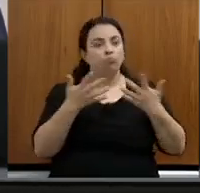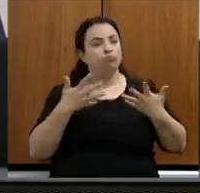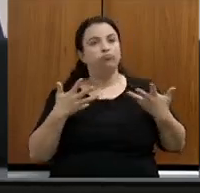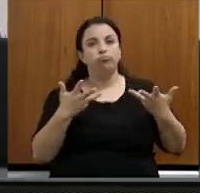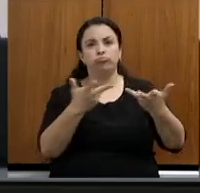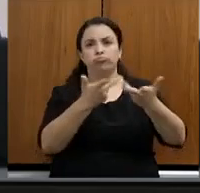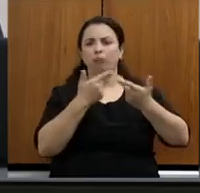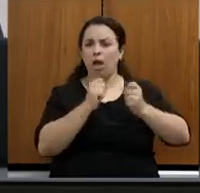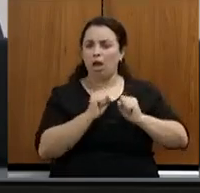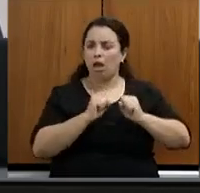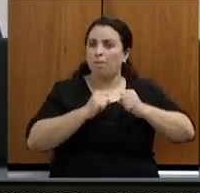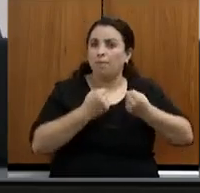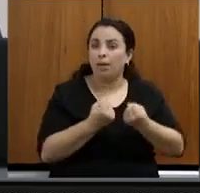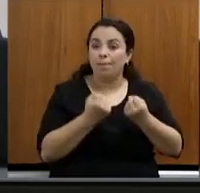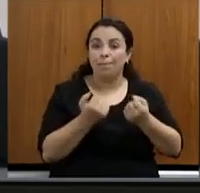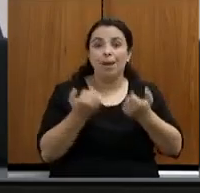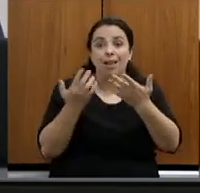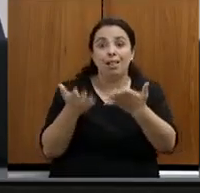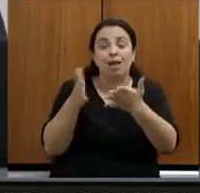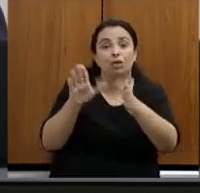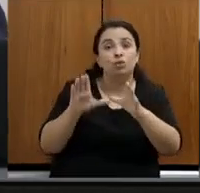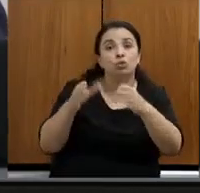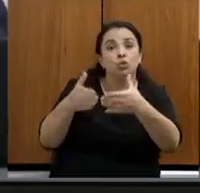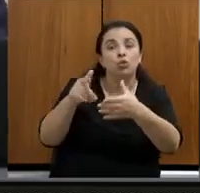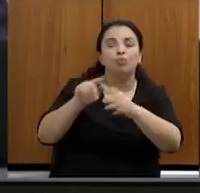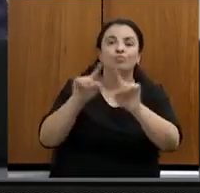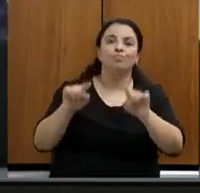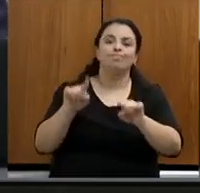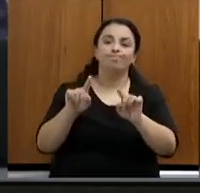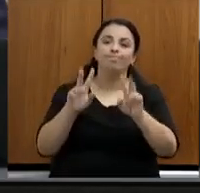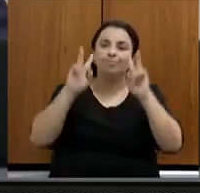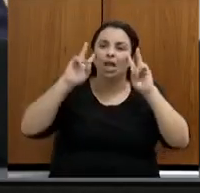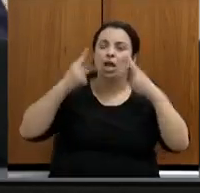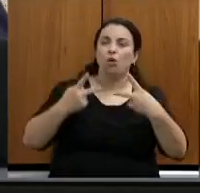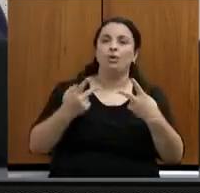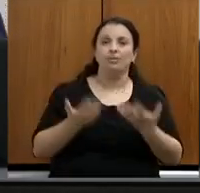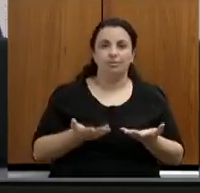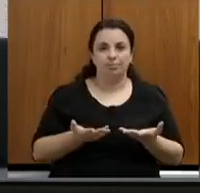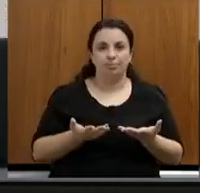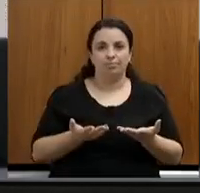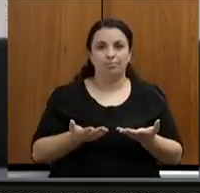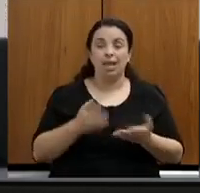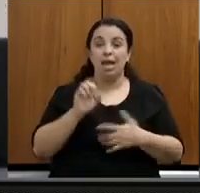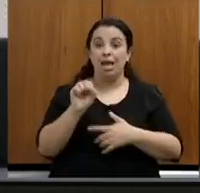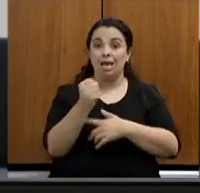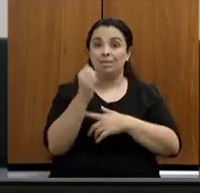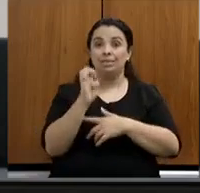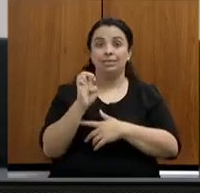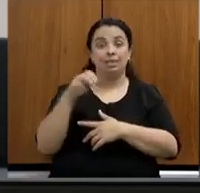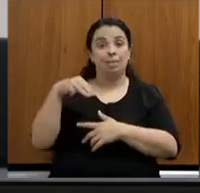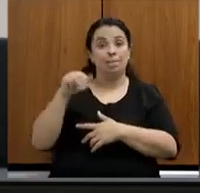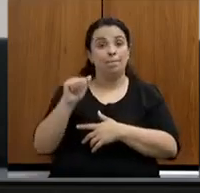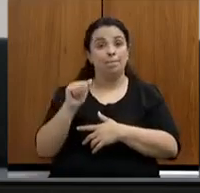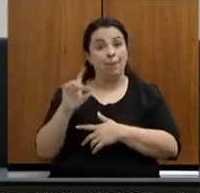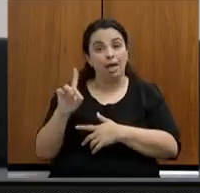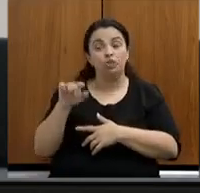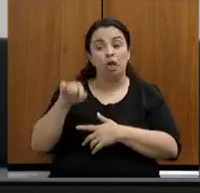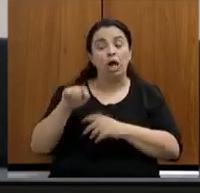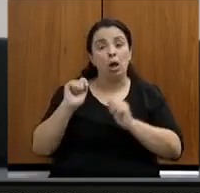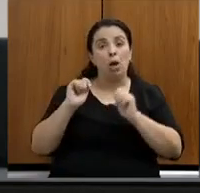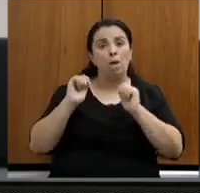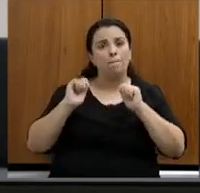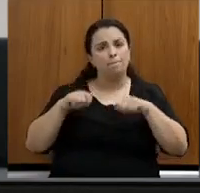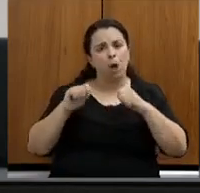para que essa categoria seja reconhecida. Porque, para que a CEMAD possa caminhar, possa trazer